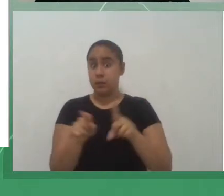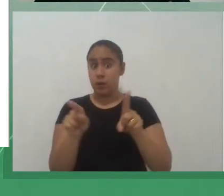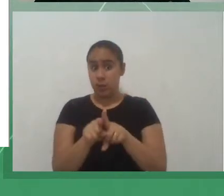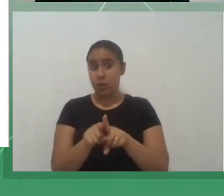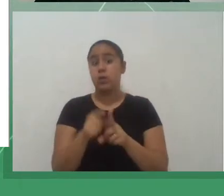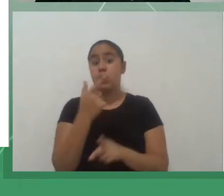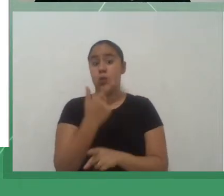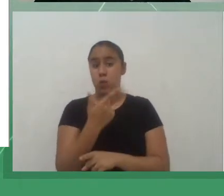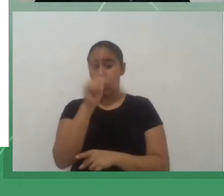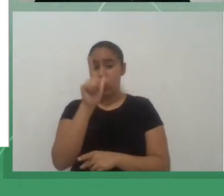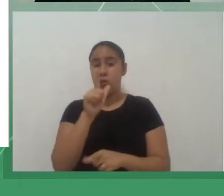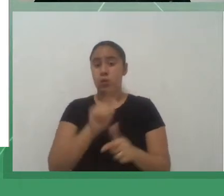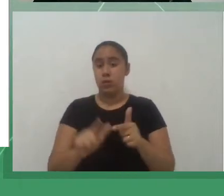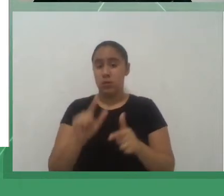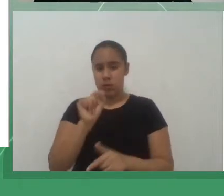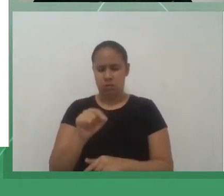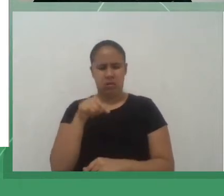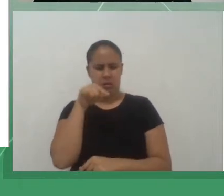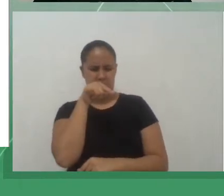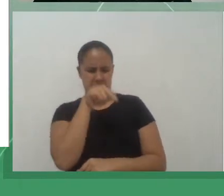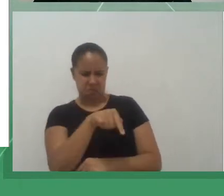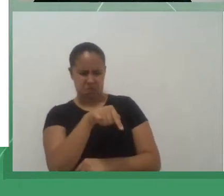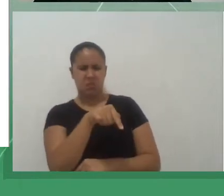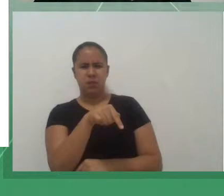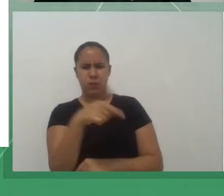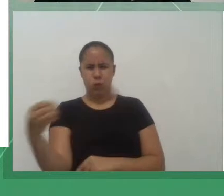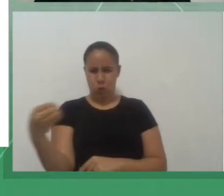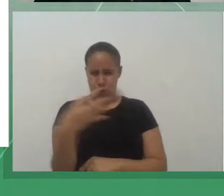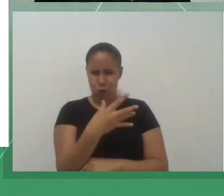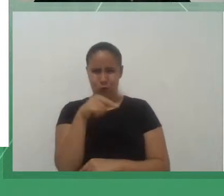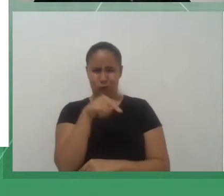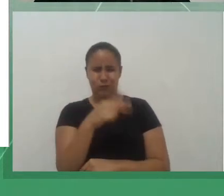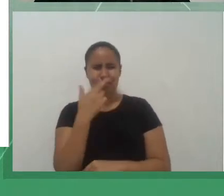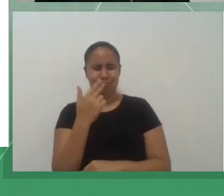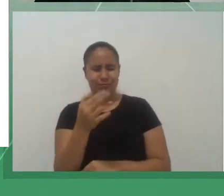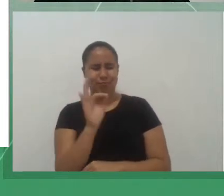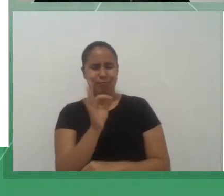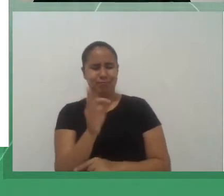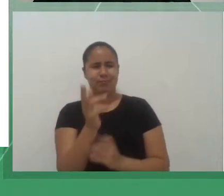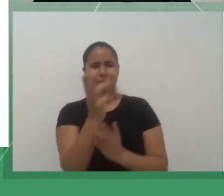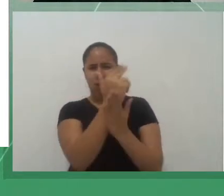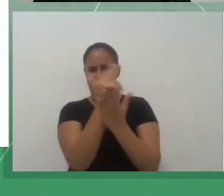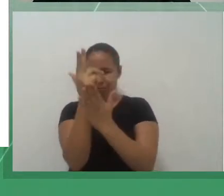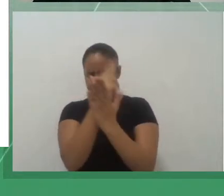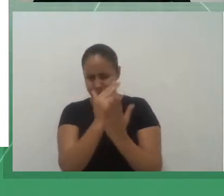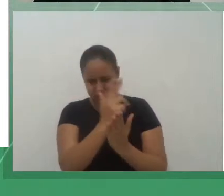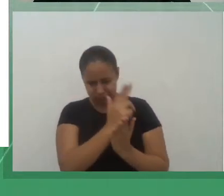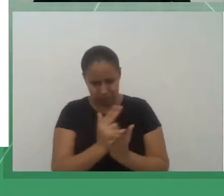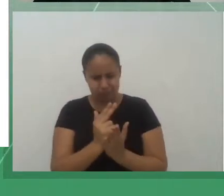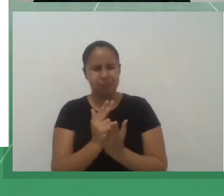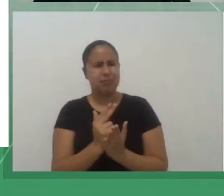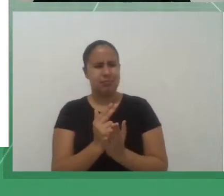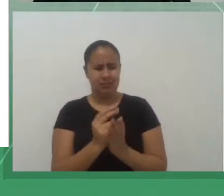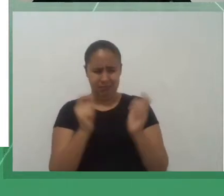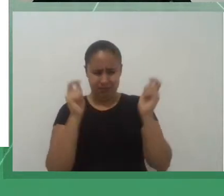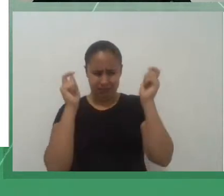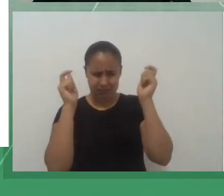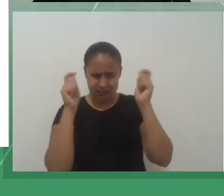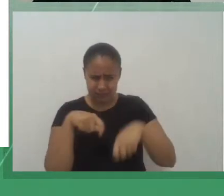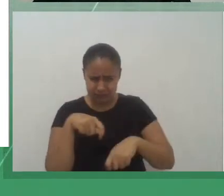como problema, será se a graphic novel, ela ela seria capaz, né, de